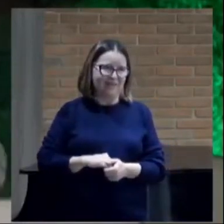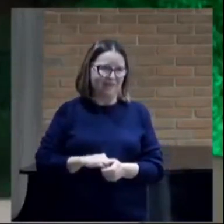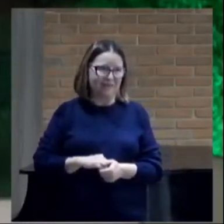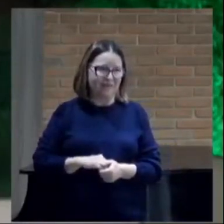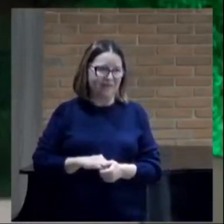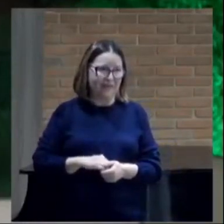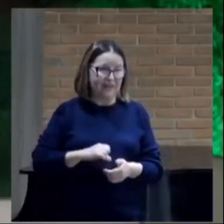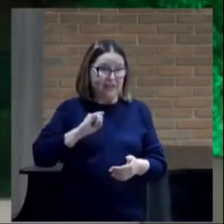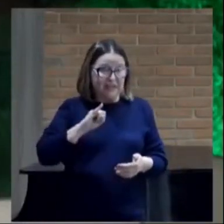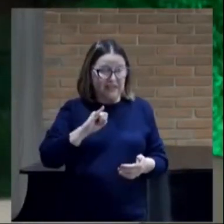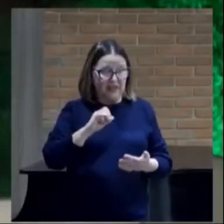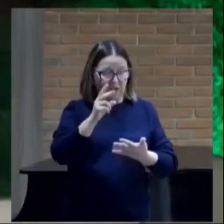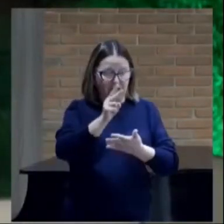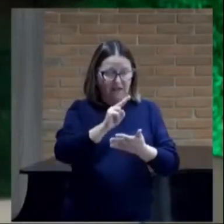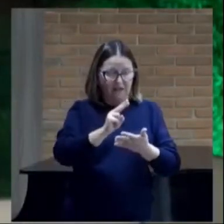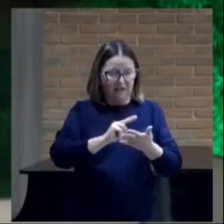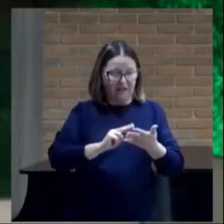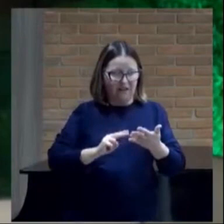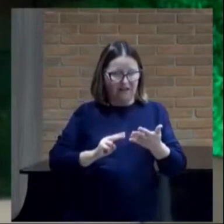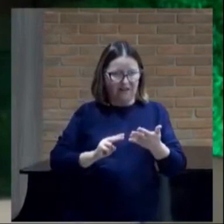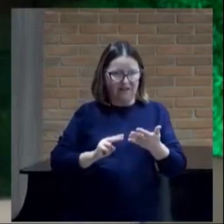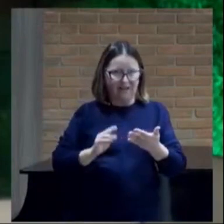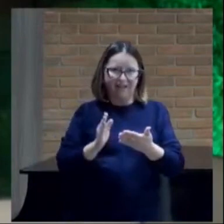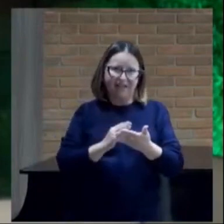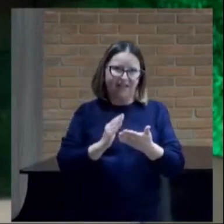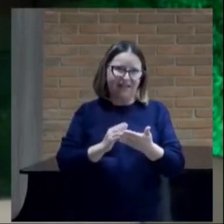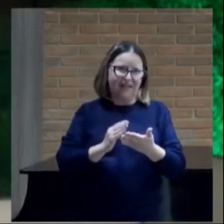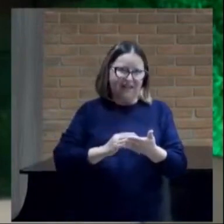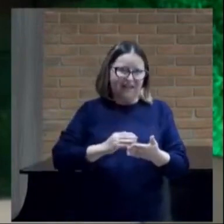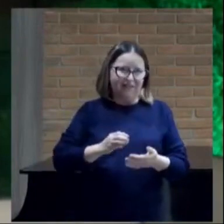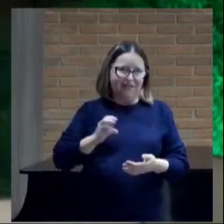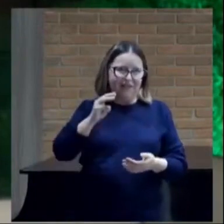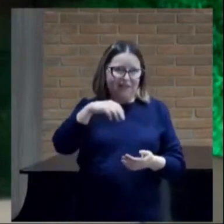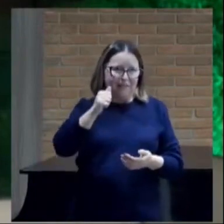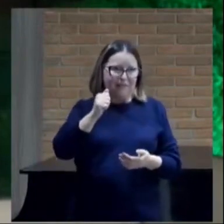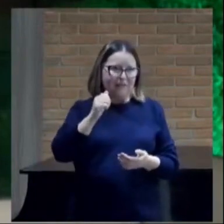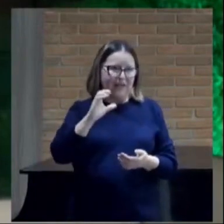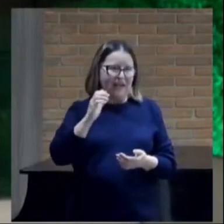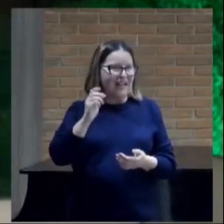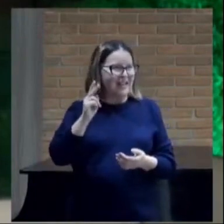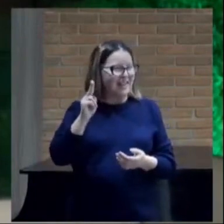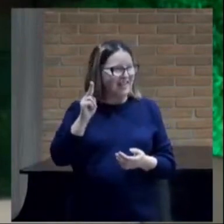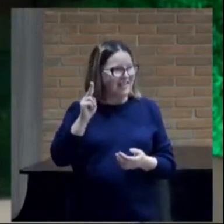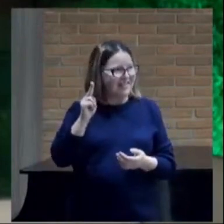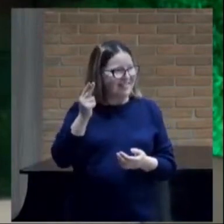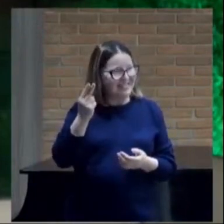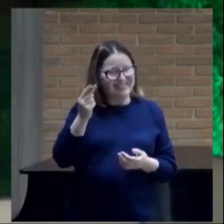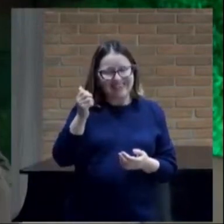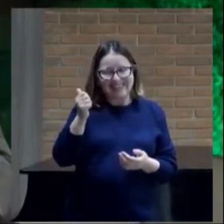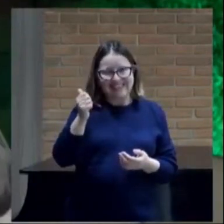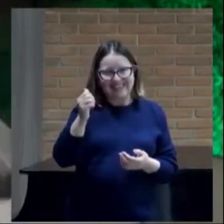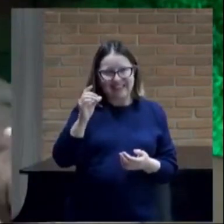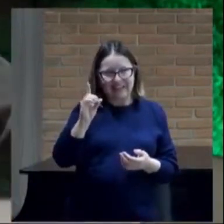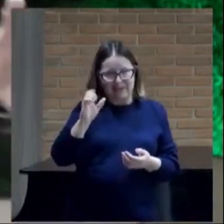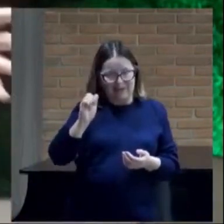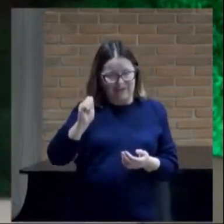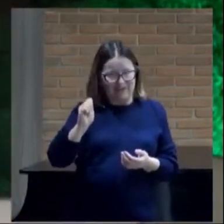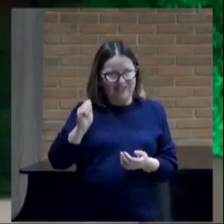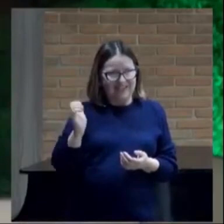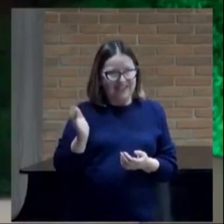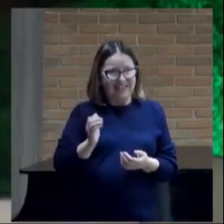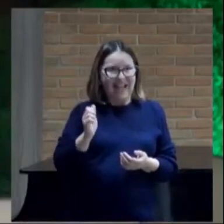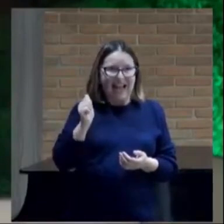se eu vou ler o dom casmurro de machado de assis vou chegar lá num parágrafo que eu não vou